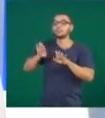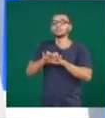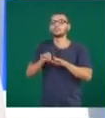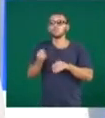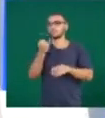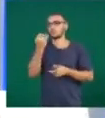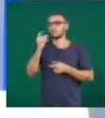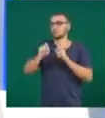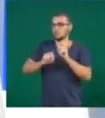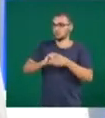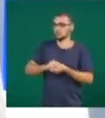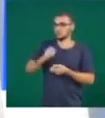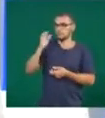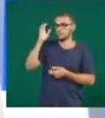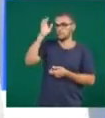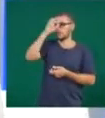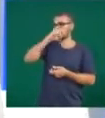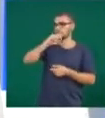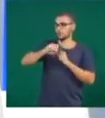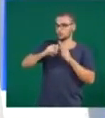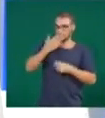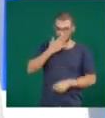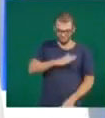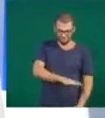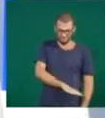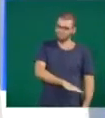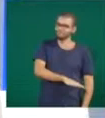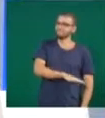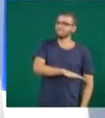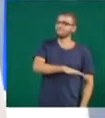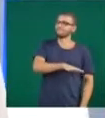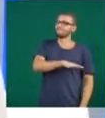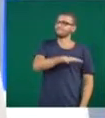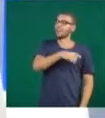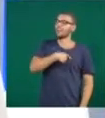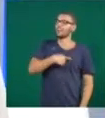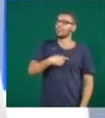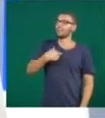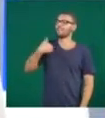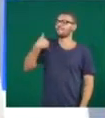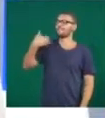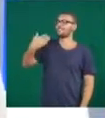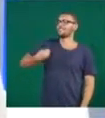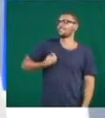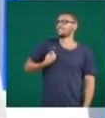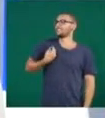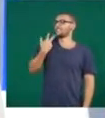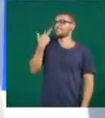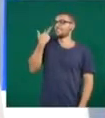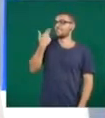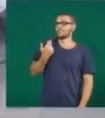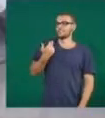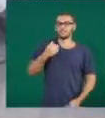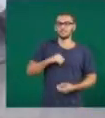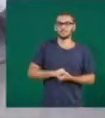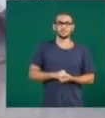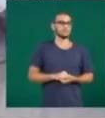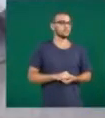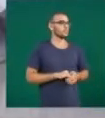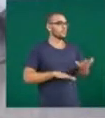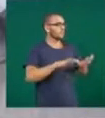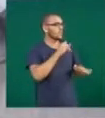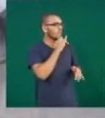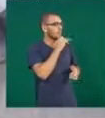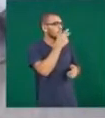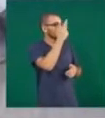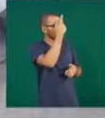isso. Você aprender a gratidão desde cedo, ela vai acontecer de uma maneira muito natural ao longo da vida, né? Às vezes, Rosália, o